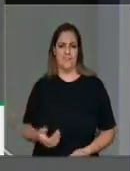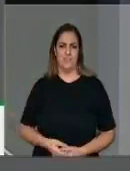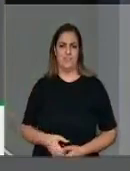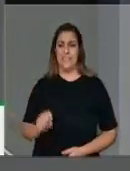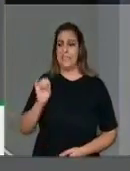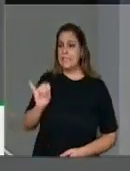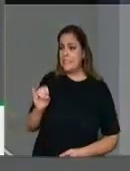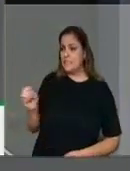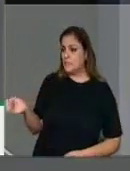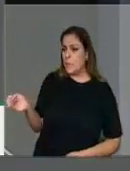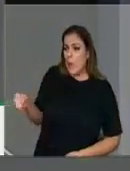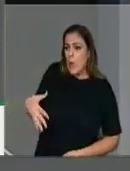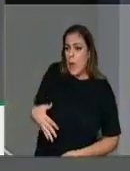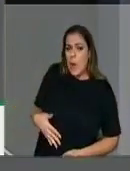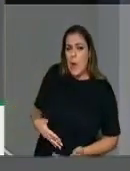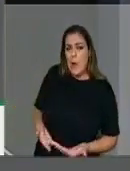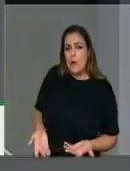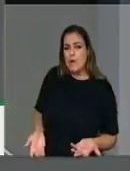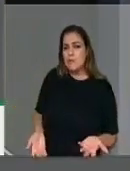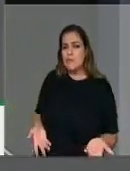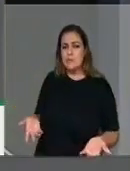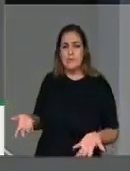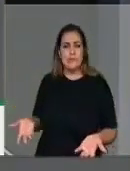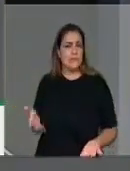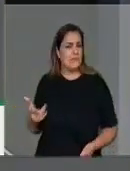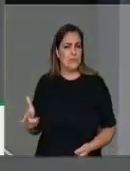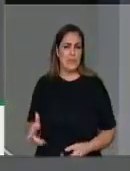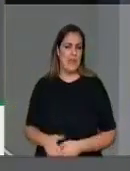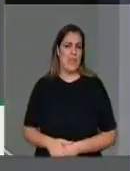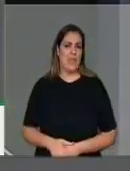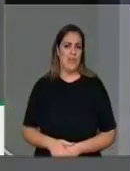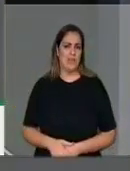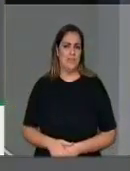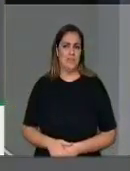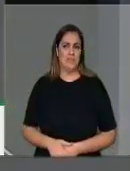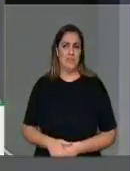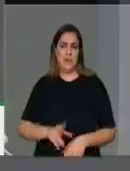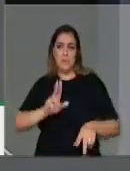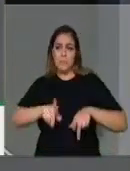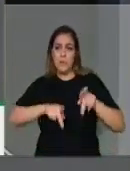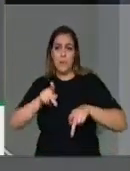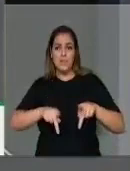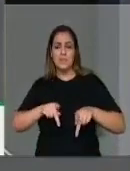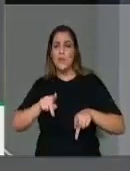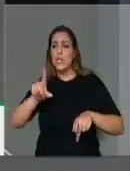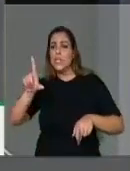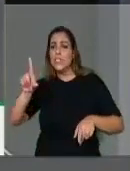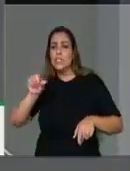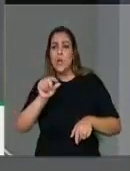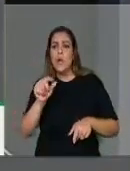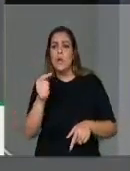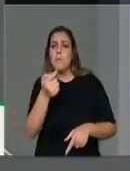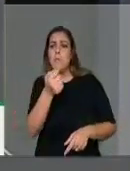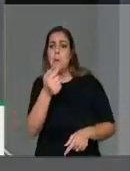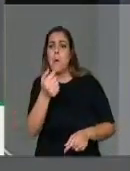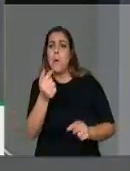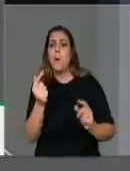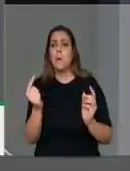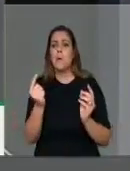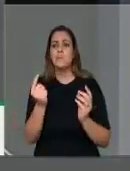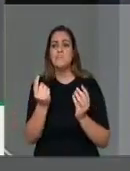Então, o eleitor não fica com o número maior de candidatos para votar. fica com o número menor, deputado Azened,